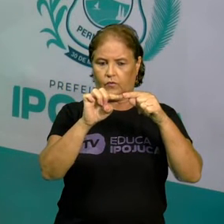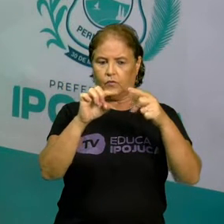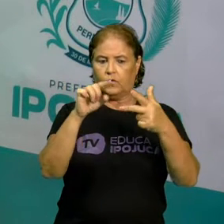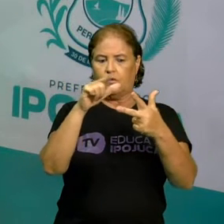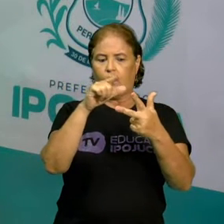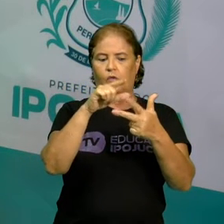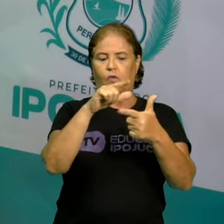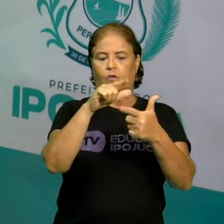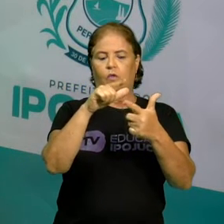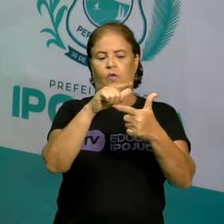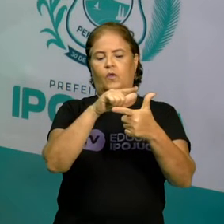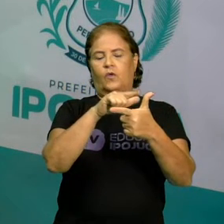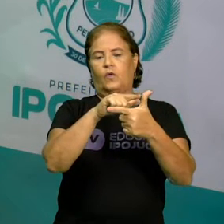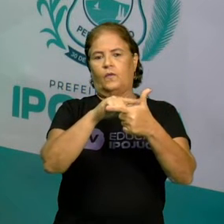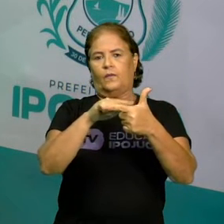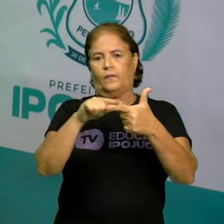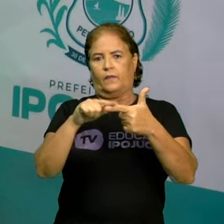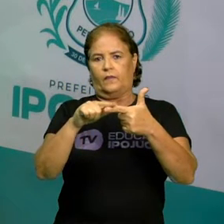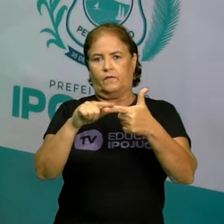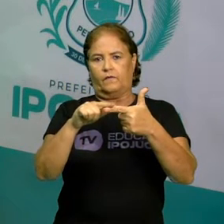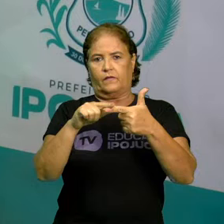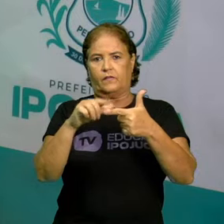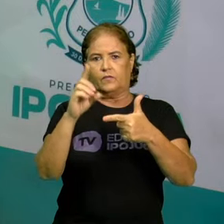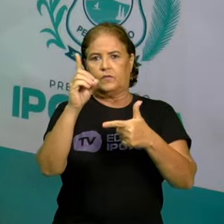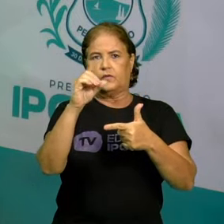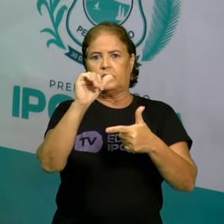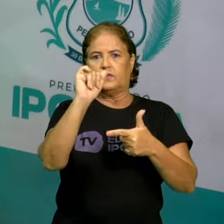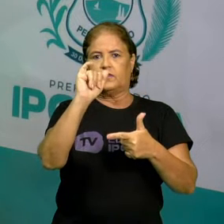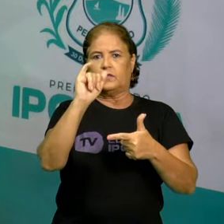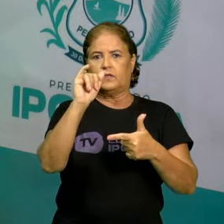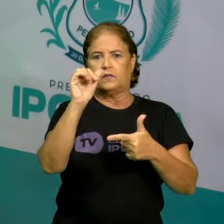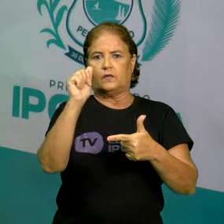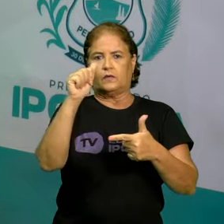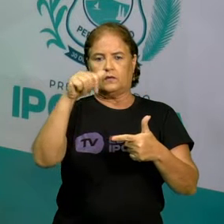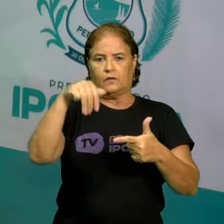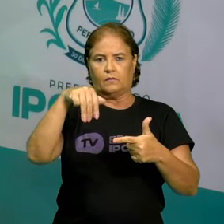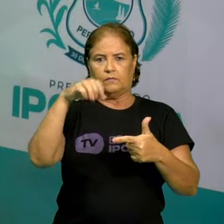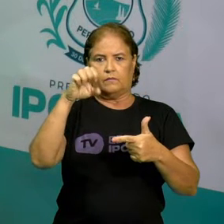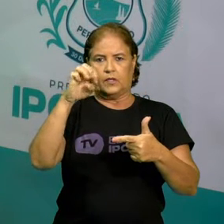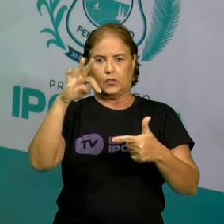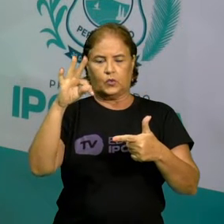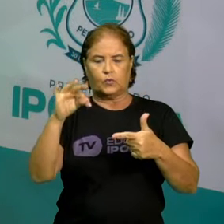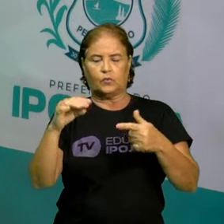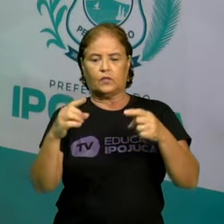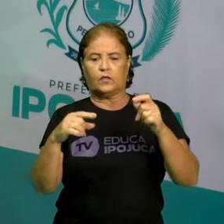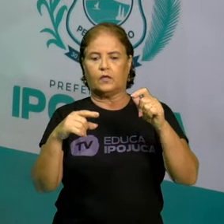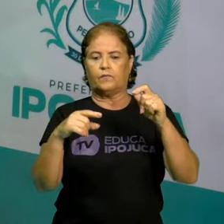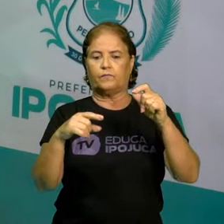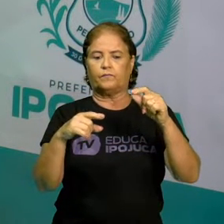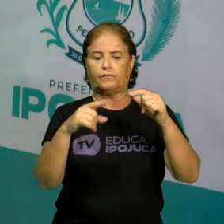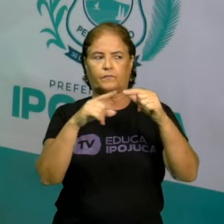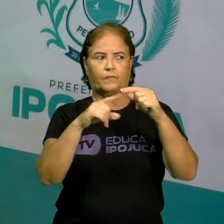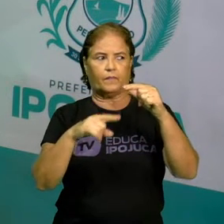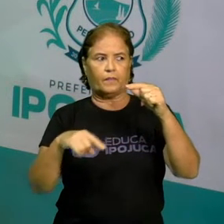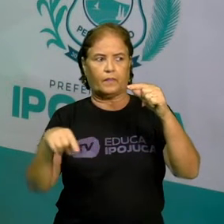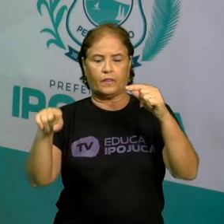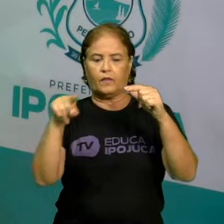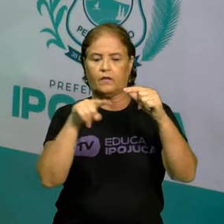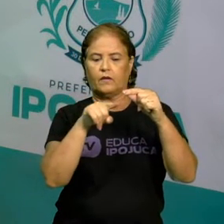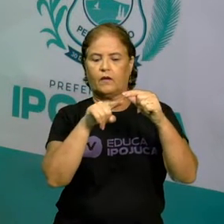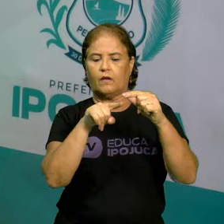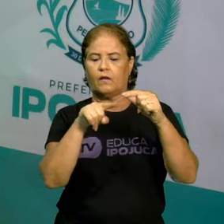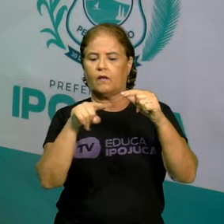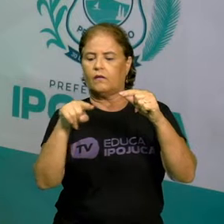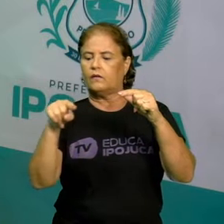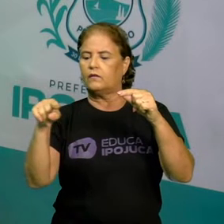diâmetro, que é essa linha aqui, que passa pelo centro da circunferência e pelos dois